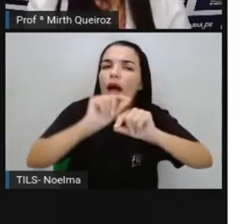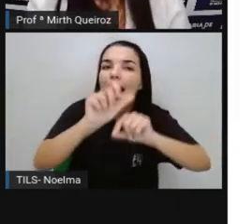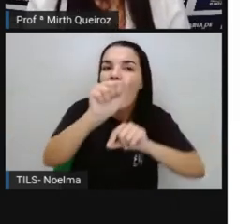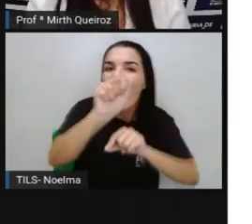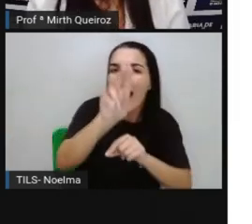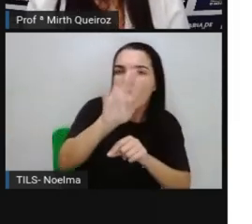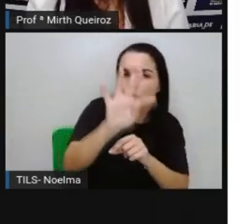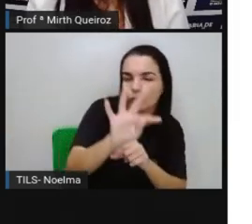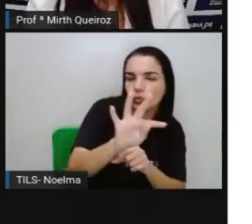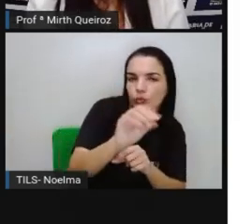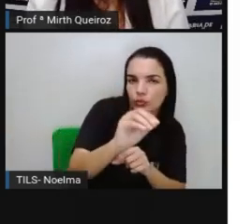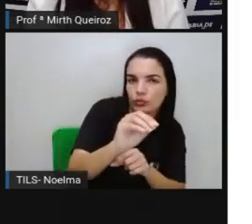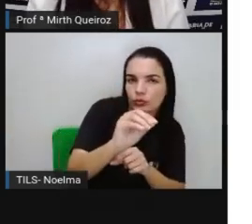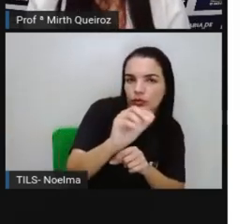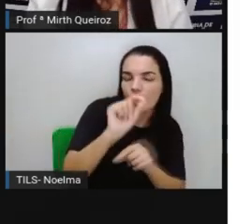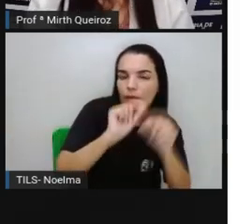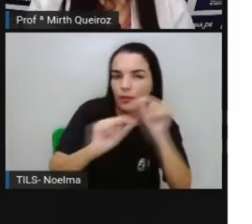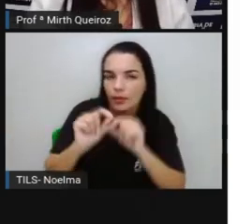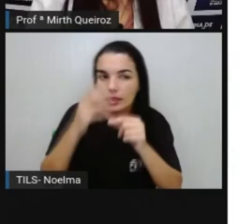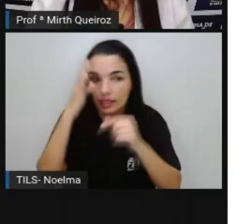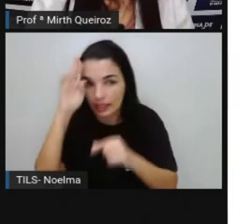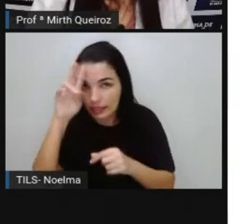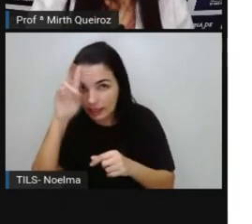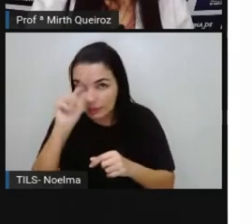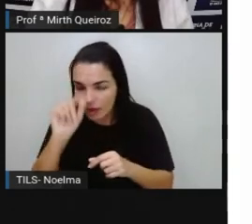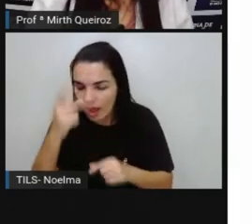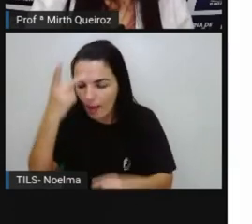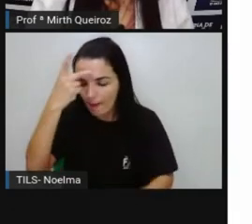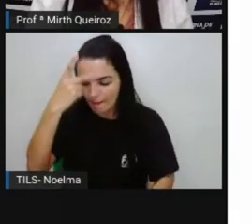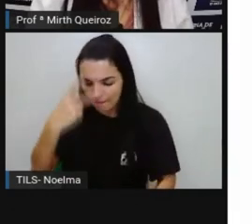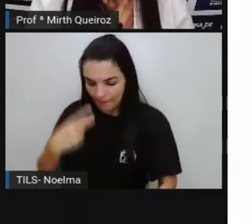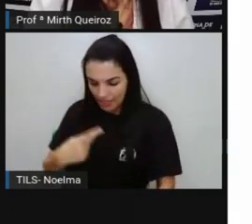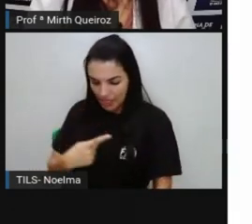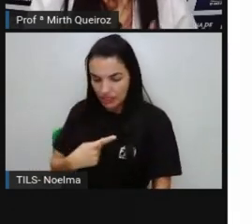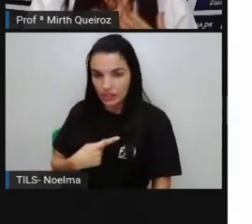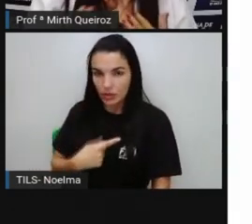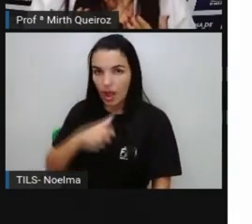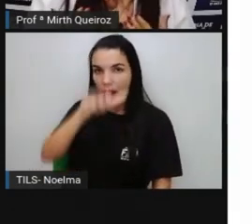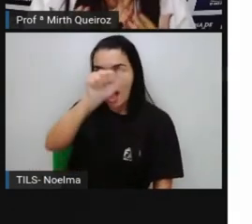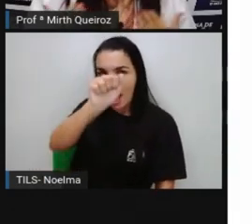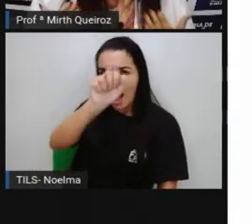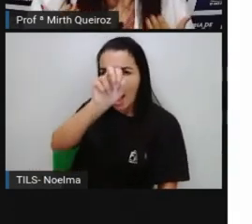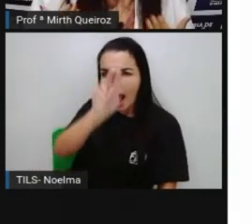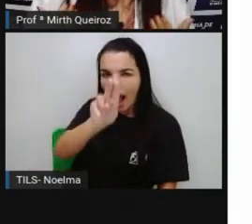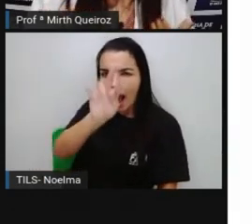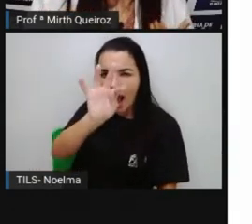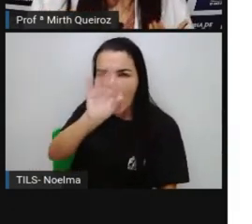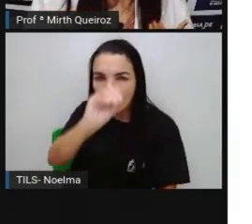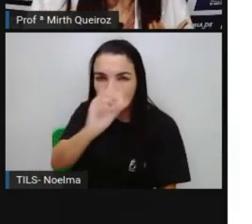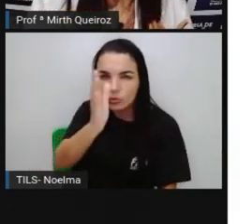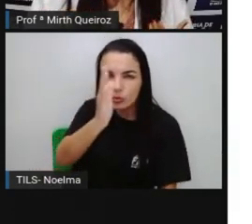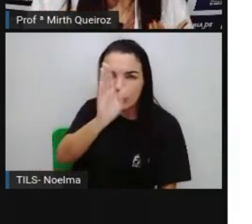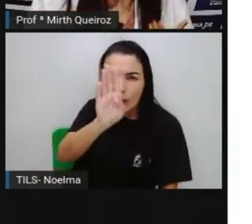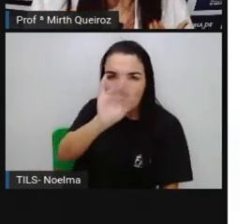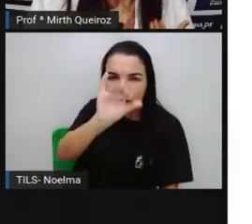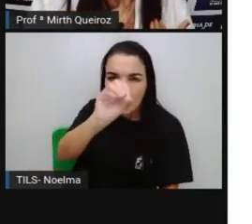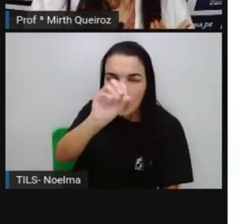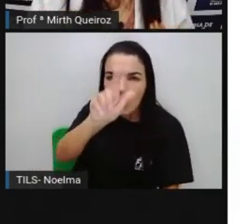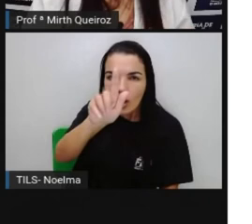é uma autobiografia. Autobiografia, eu vou falar sobre mim mesma.